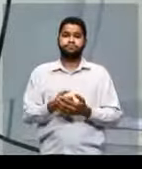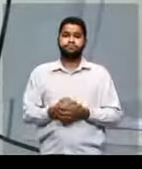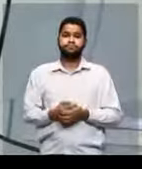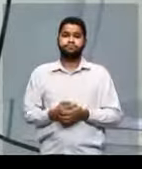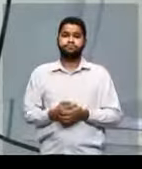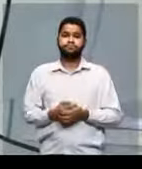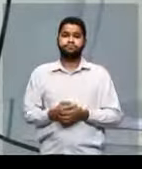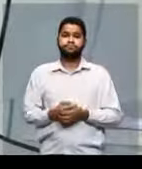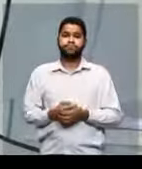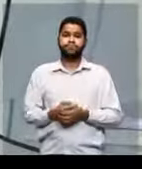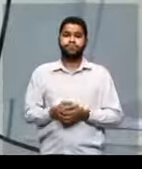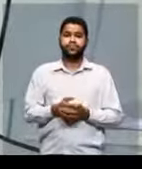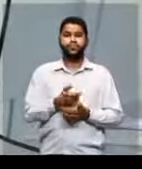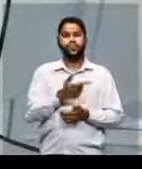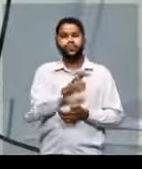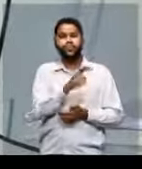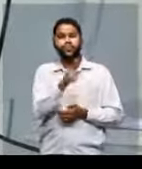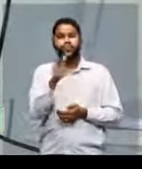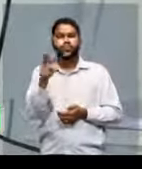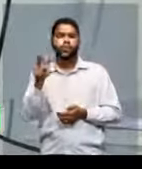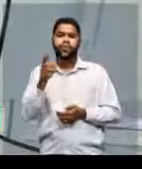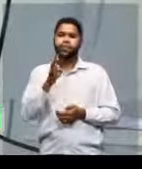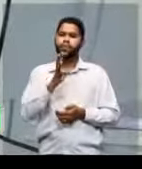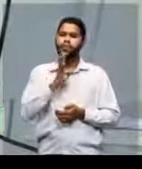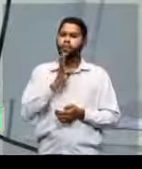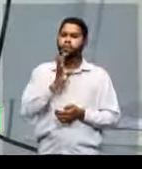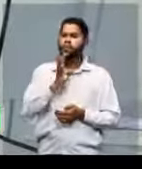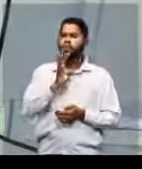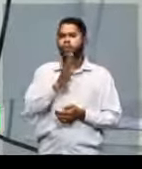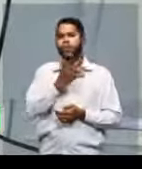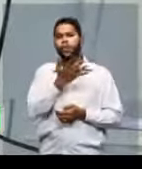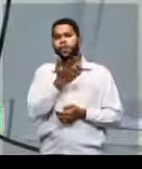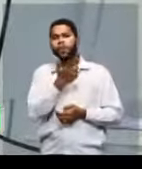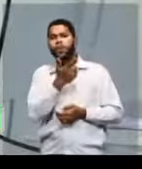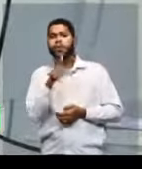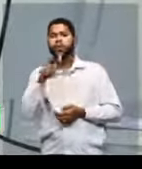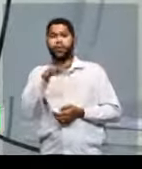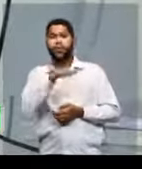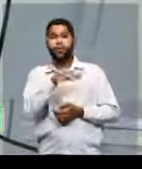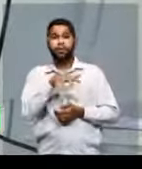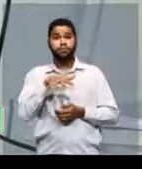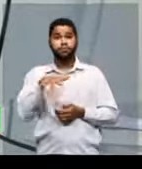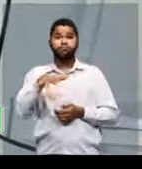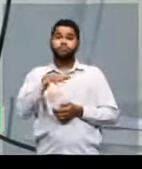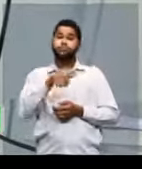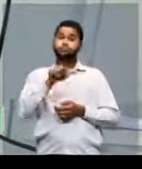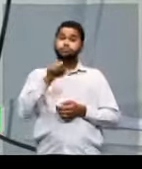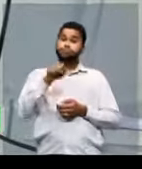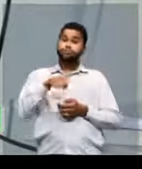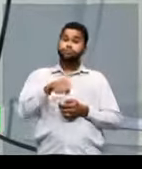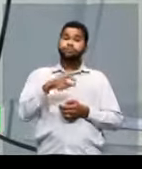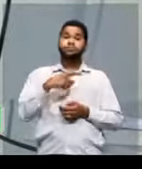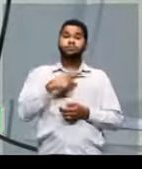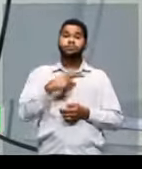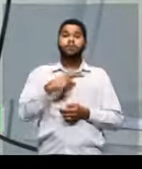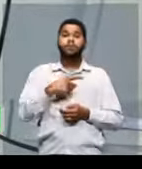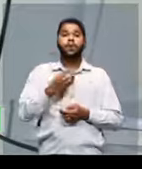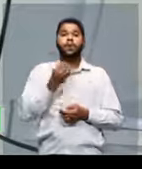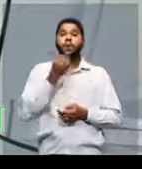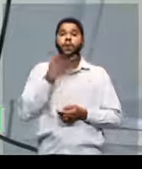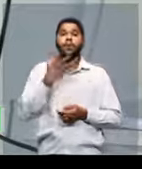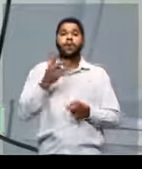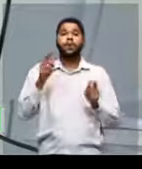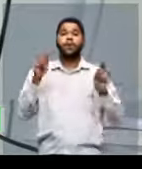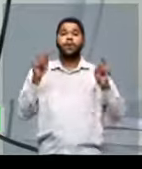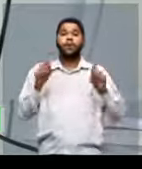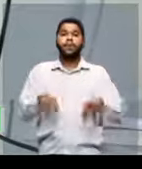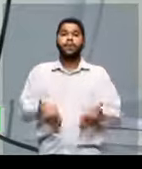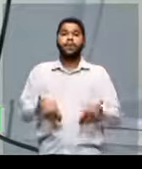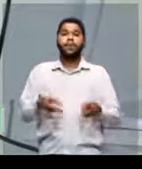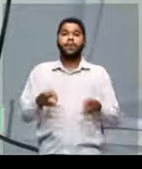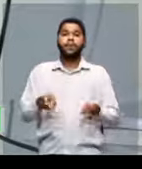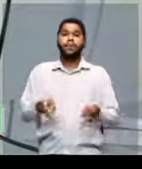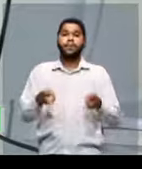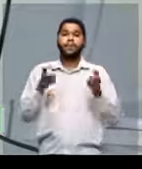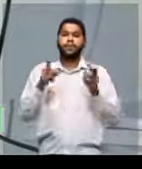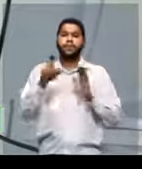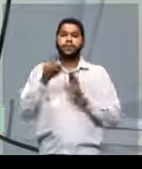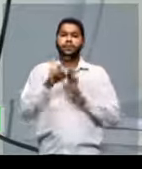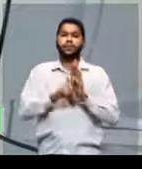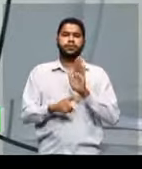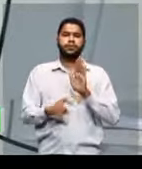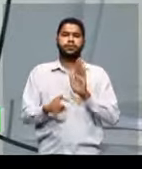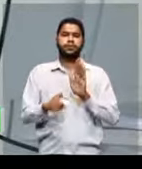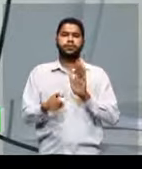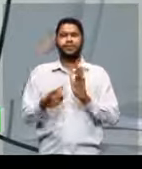dos outros conhecimentos, das outras áreas, aí sim você vai ter uma boa capacidade de interpretação de texto.